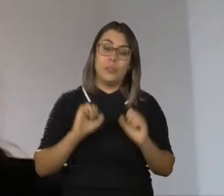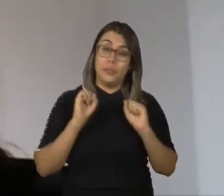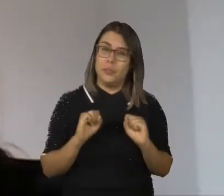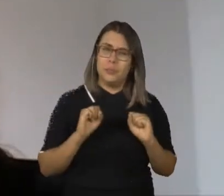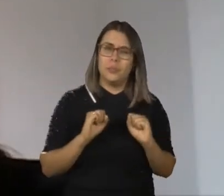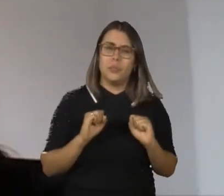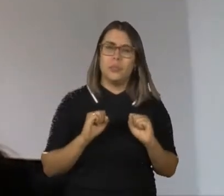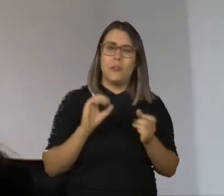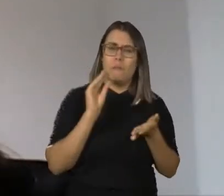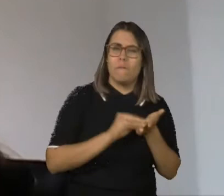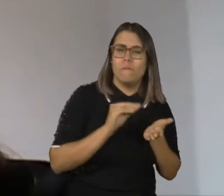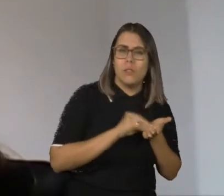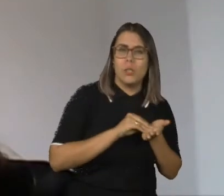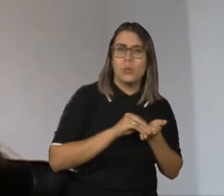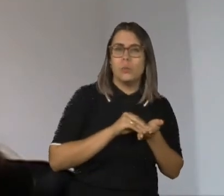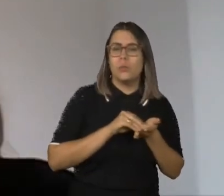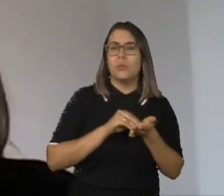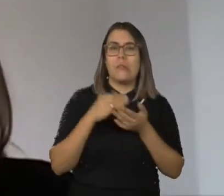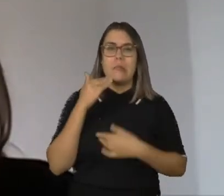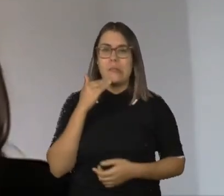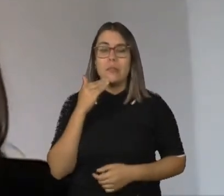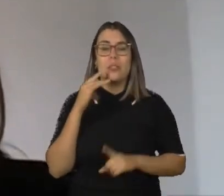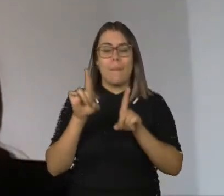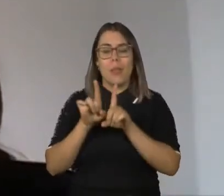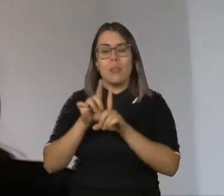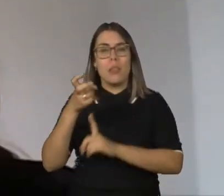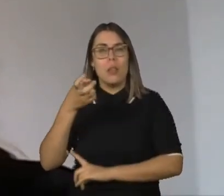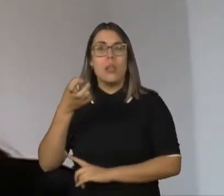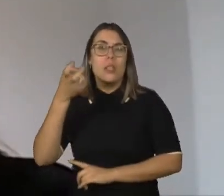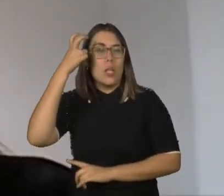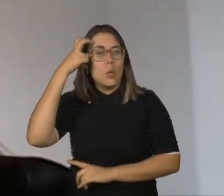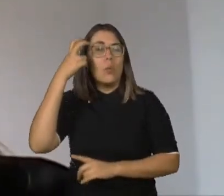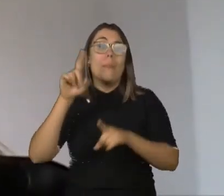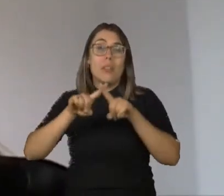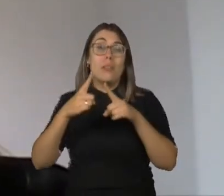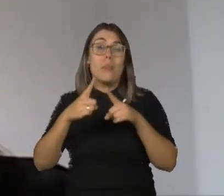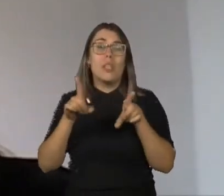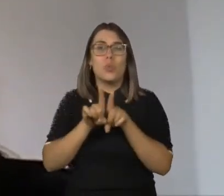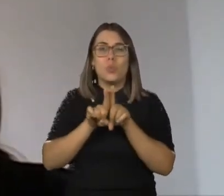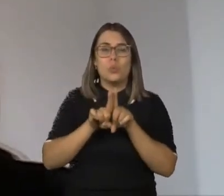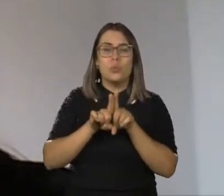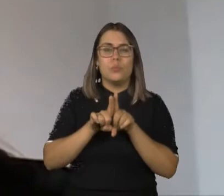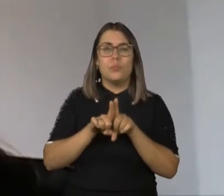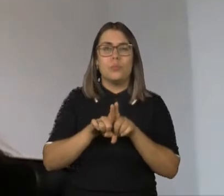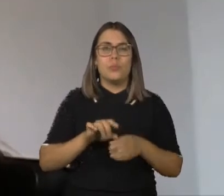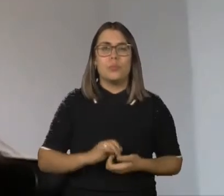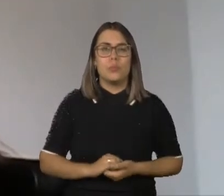déficits funcionais tanto intelectuais quanto adaptativos nos domínios